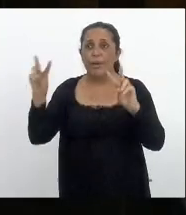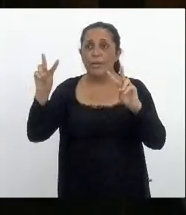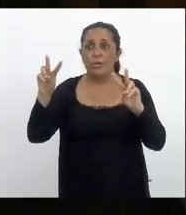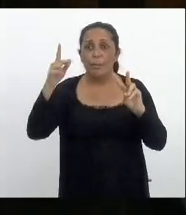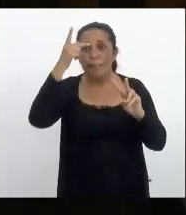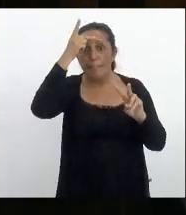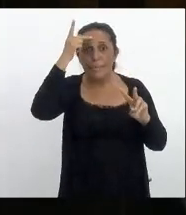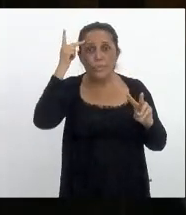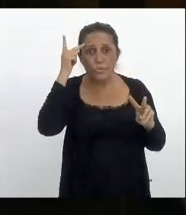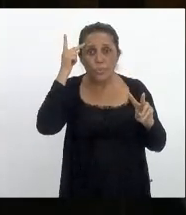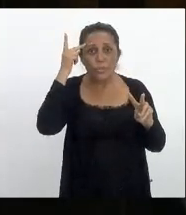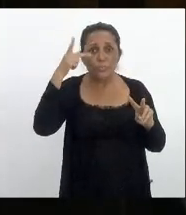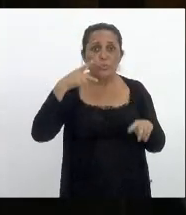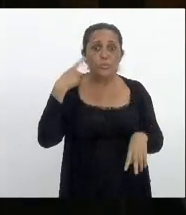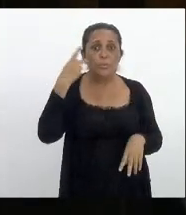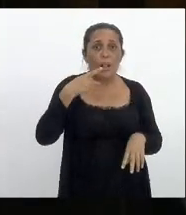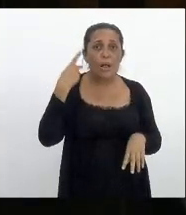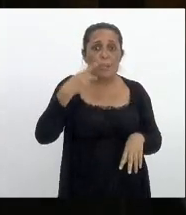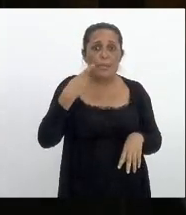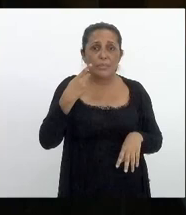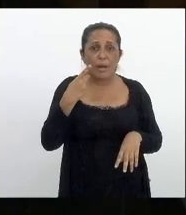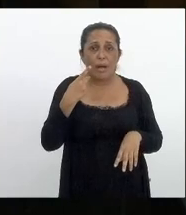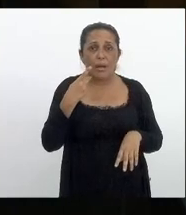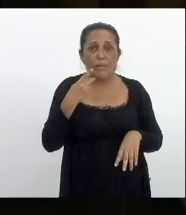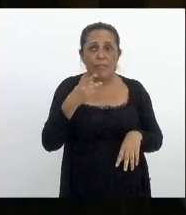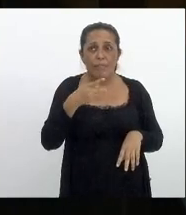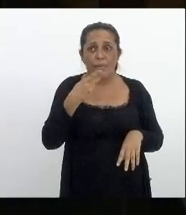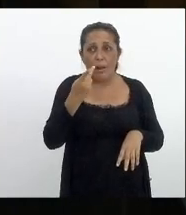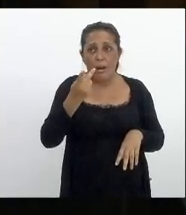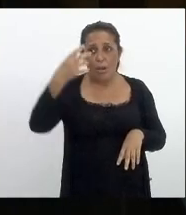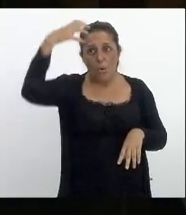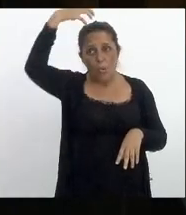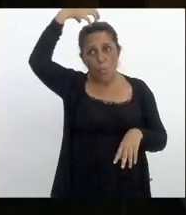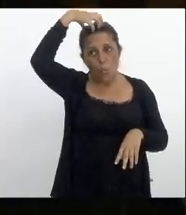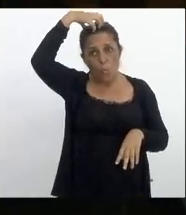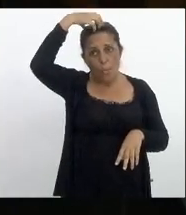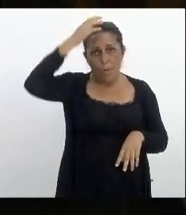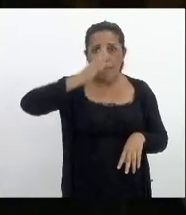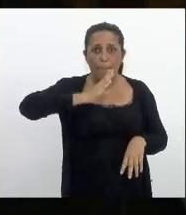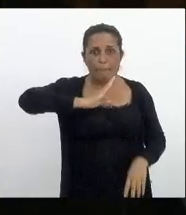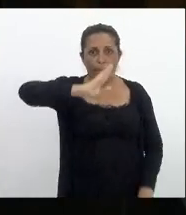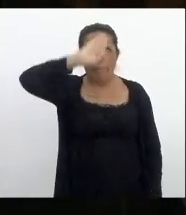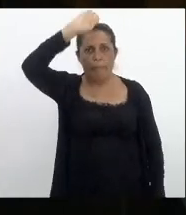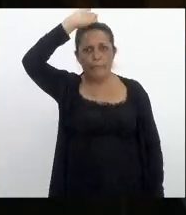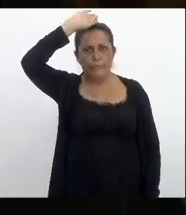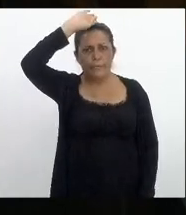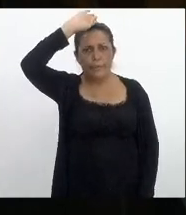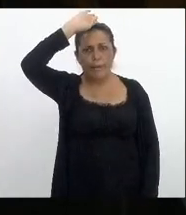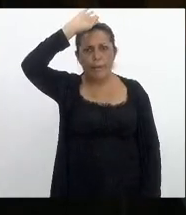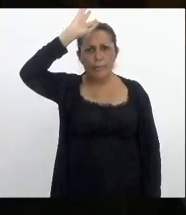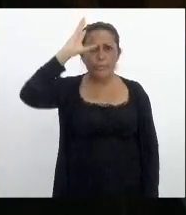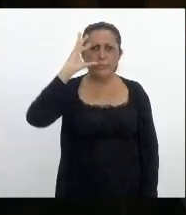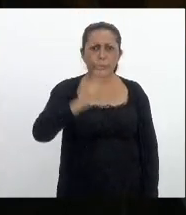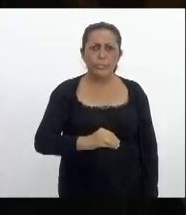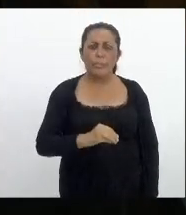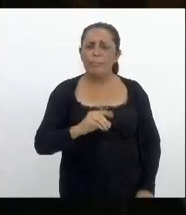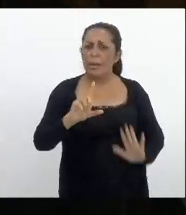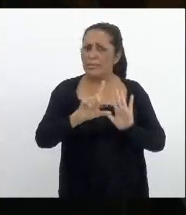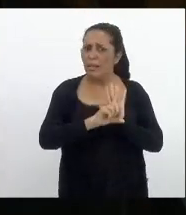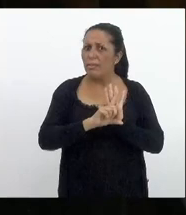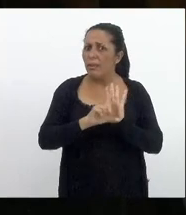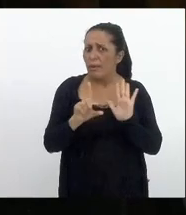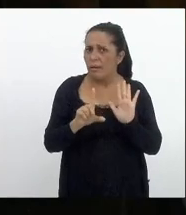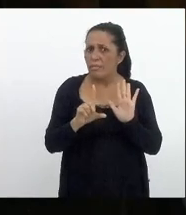pessoas muitos parlamentares imputando essa culpa no nosso presidente da república mas essa lei complementar